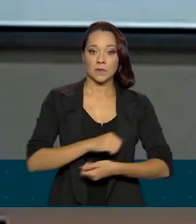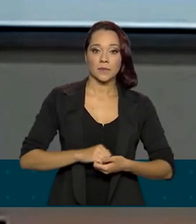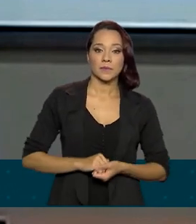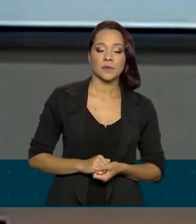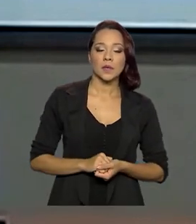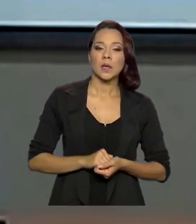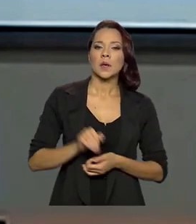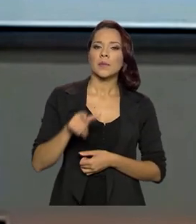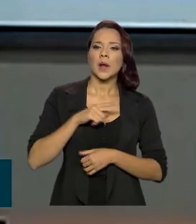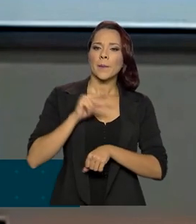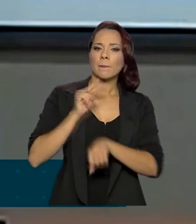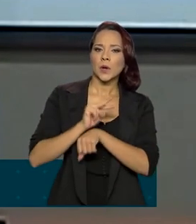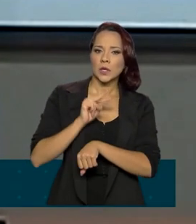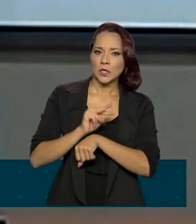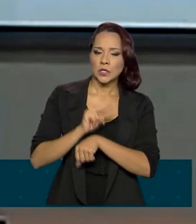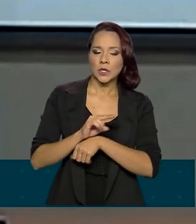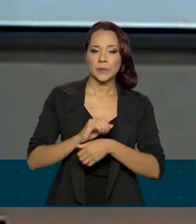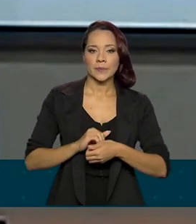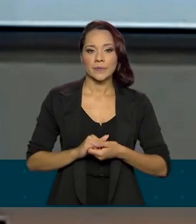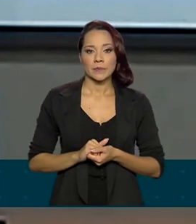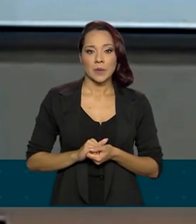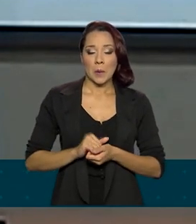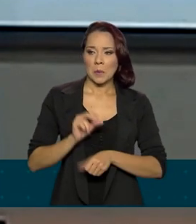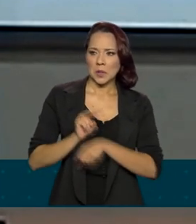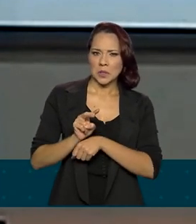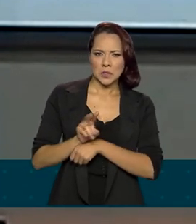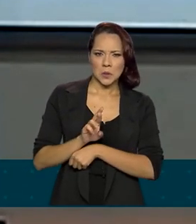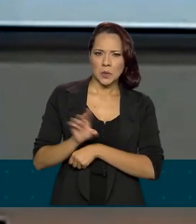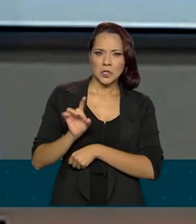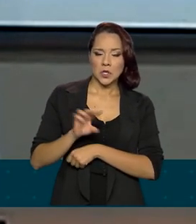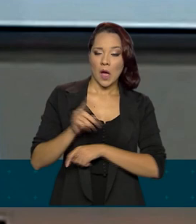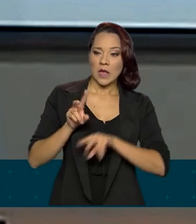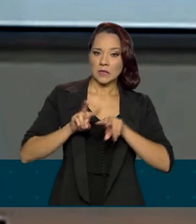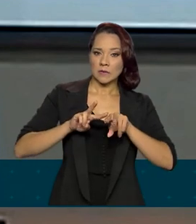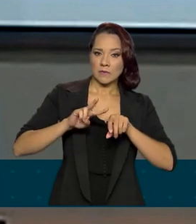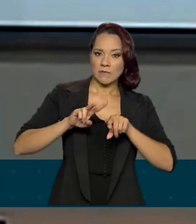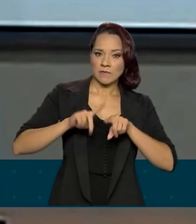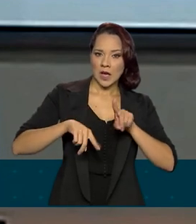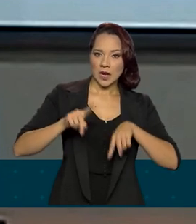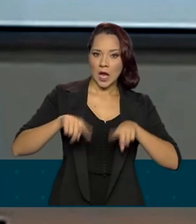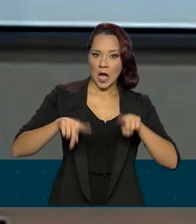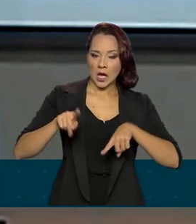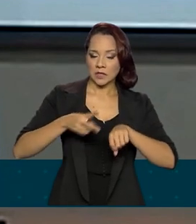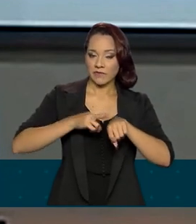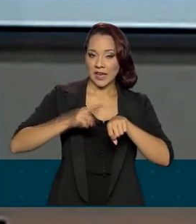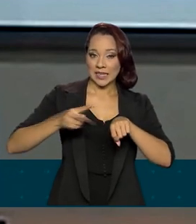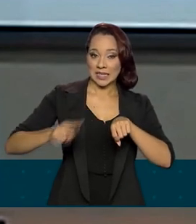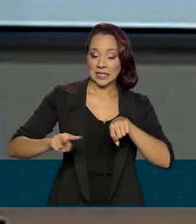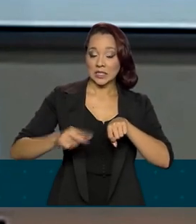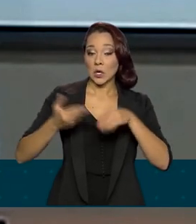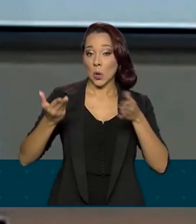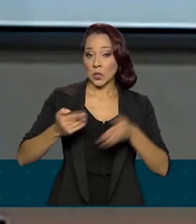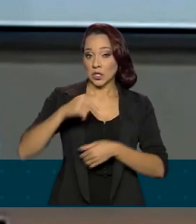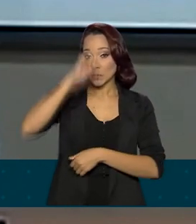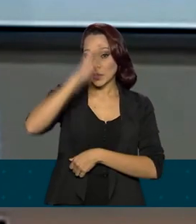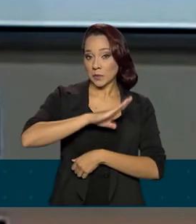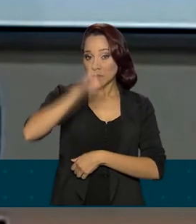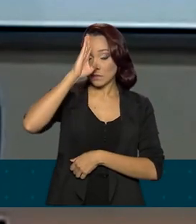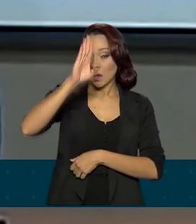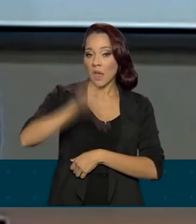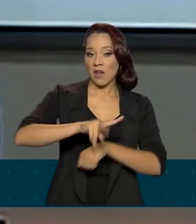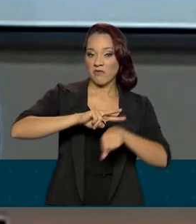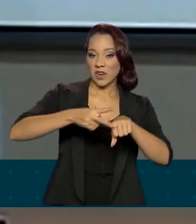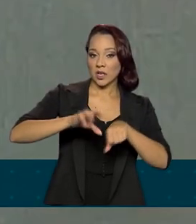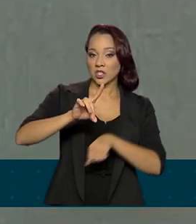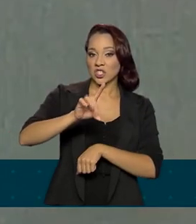para proteger não só para as variantes circulantes. Aqui no Brasil, hoje, a variante predominante é a